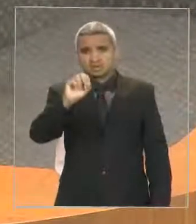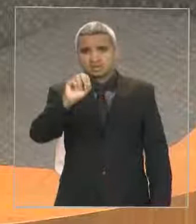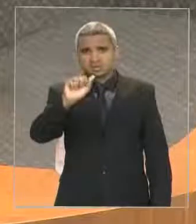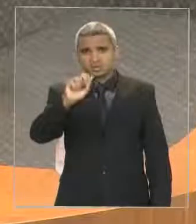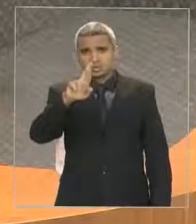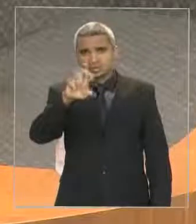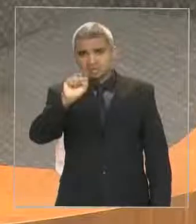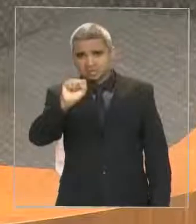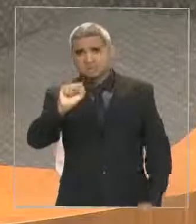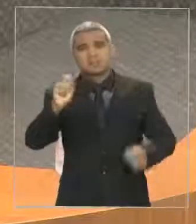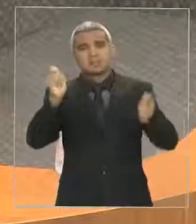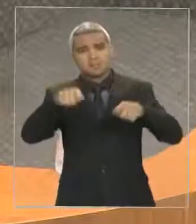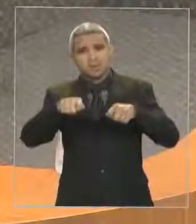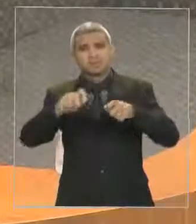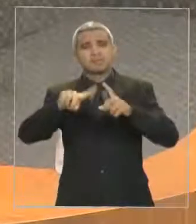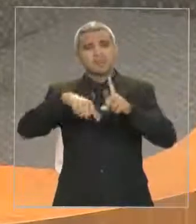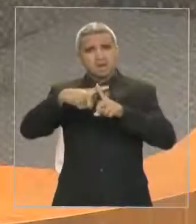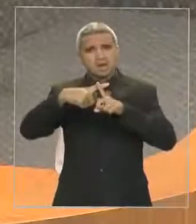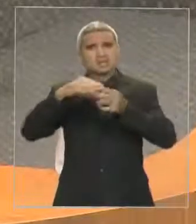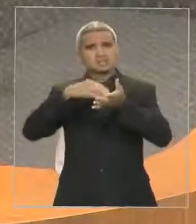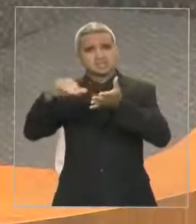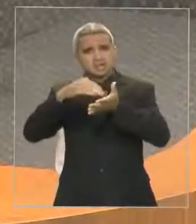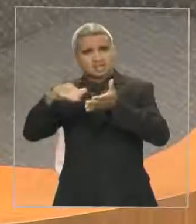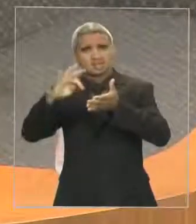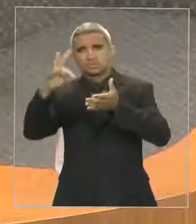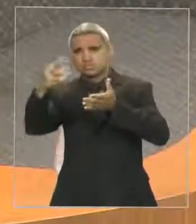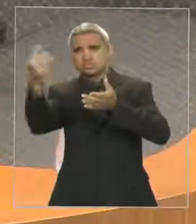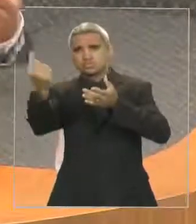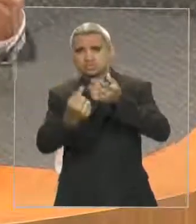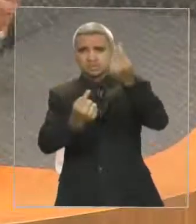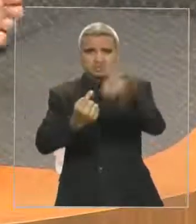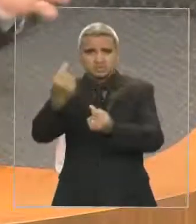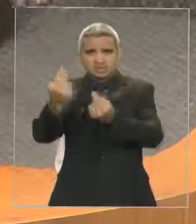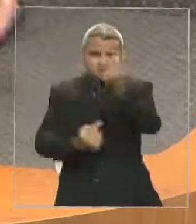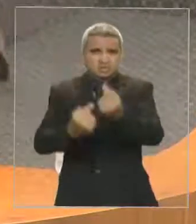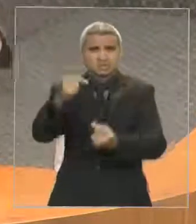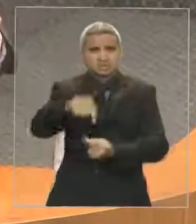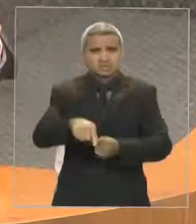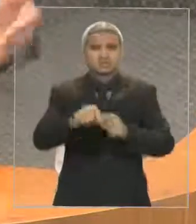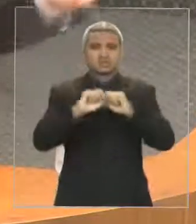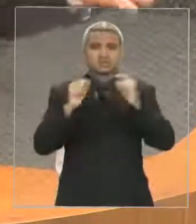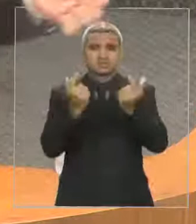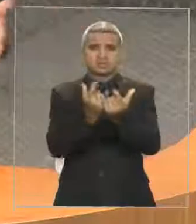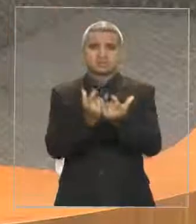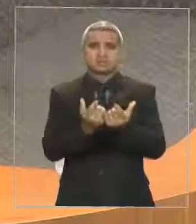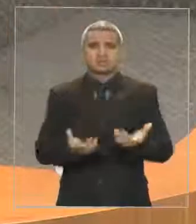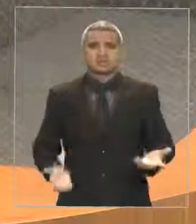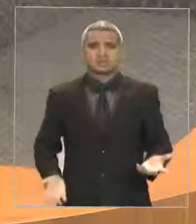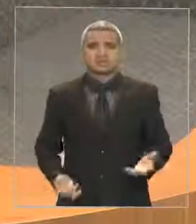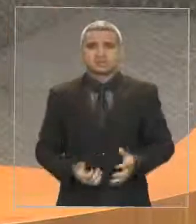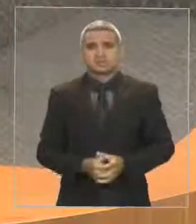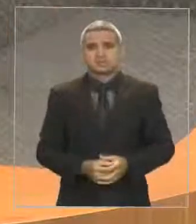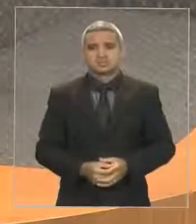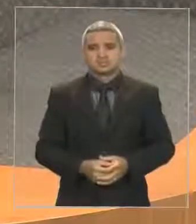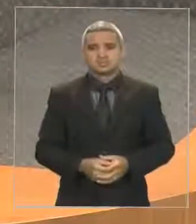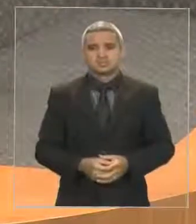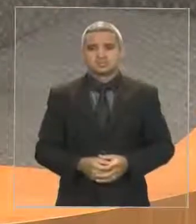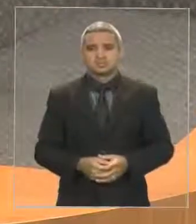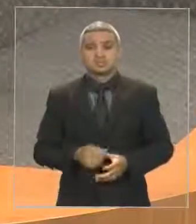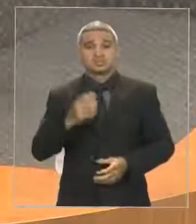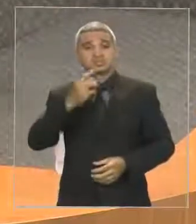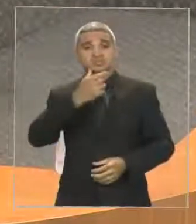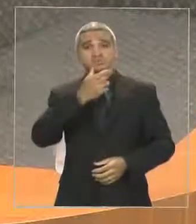também possam vir. Na minha compreensão, deputada de Lázio, perfeitamente compreensível como esteve ocupando, inclusive este lado da tribuna,